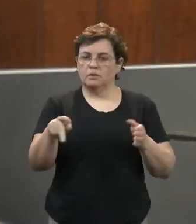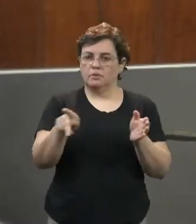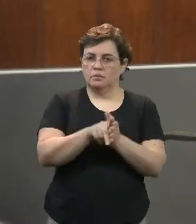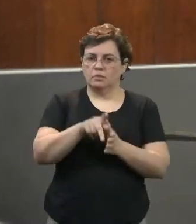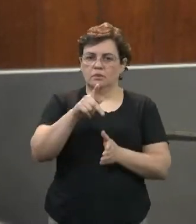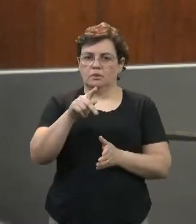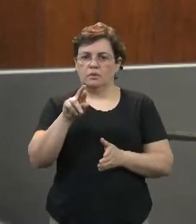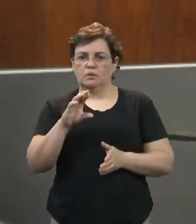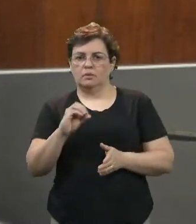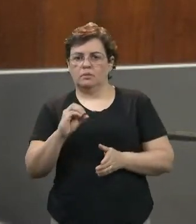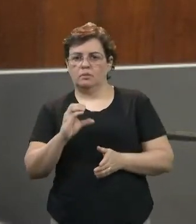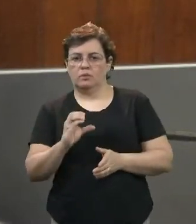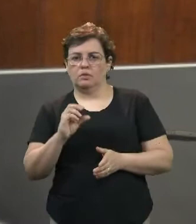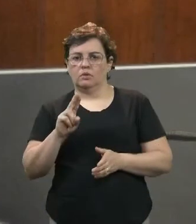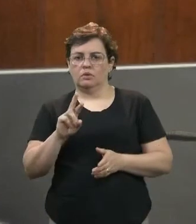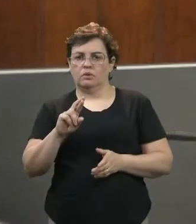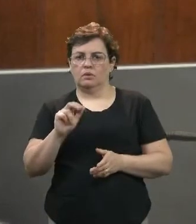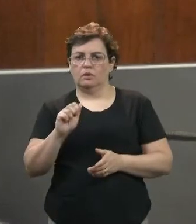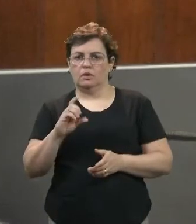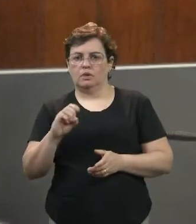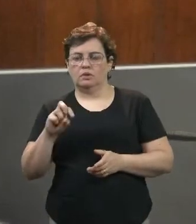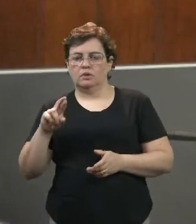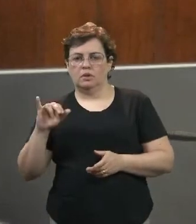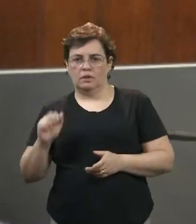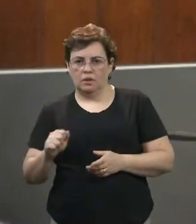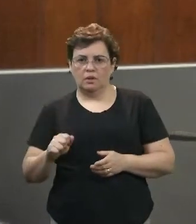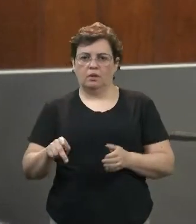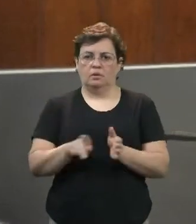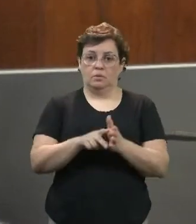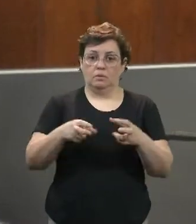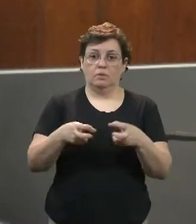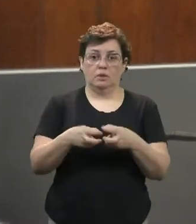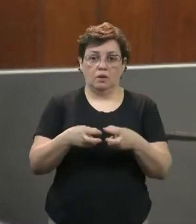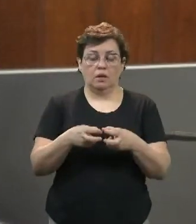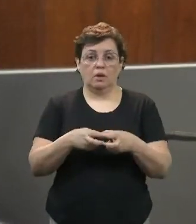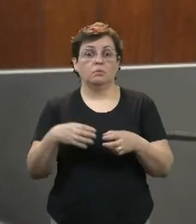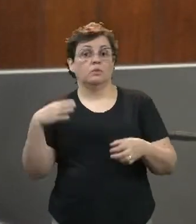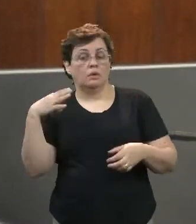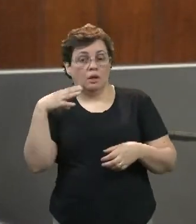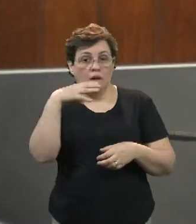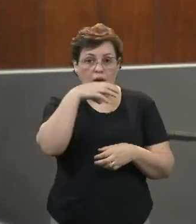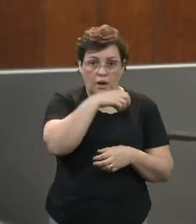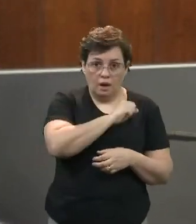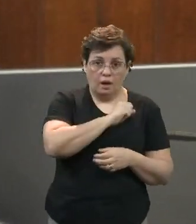Jurídica da Câmara Municipal, que logo no seu início